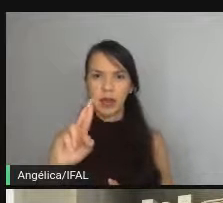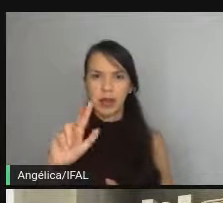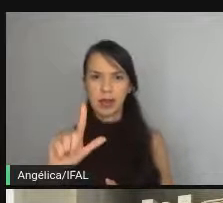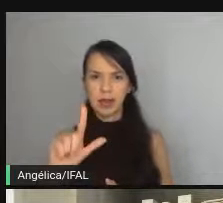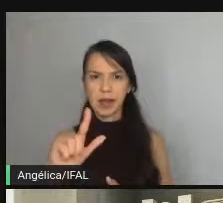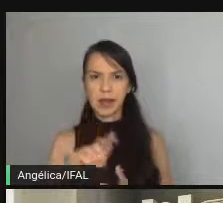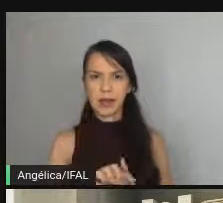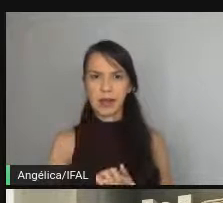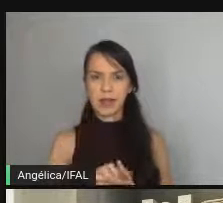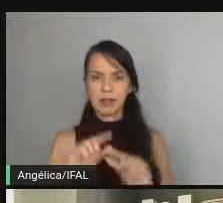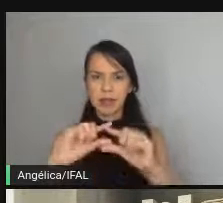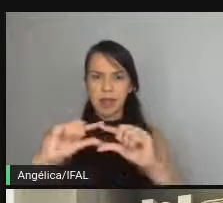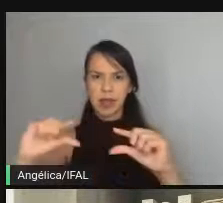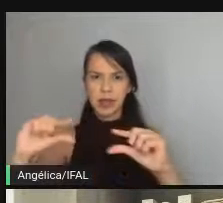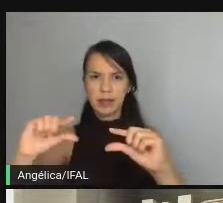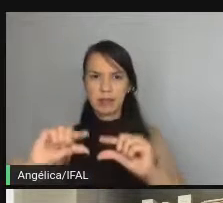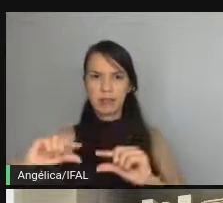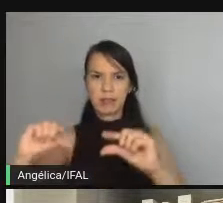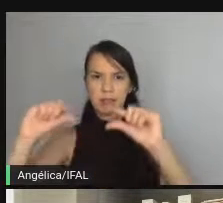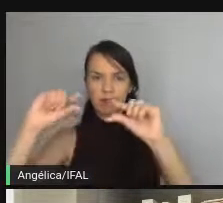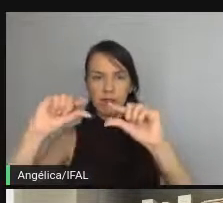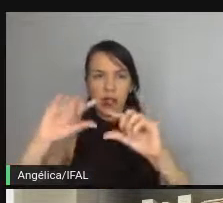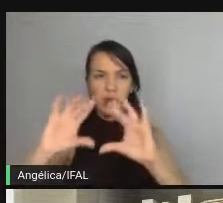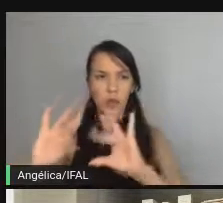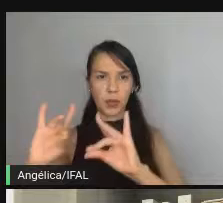essa daqui certo